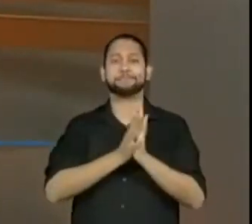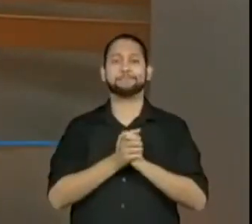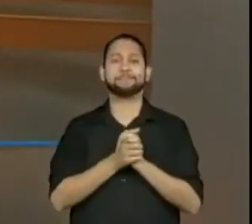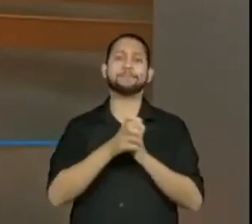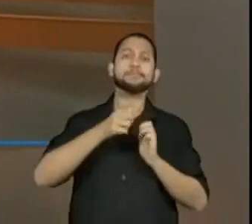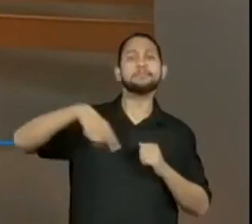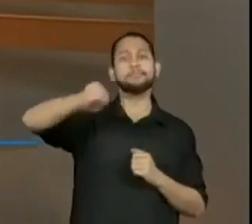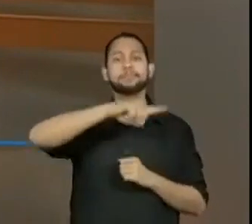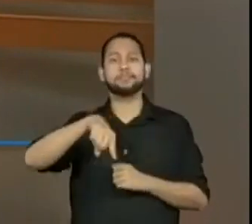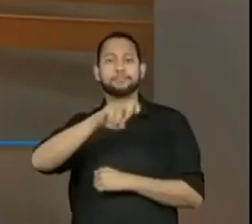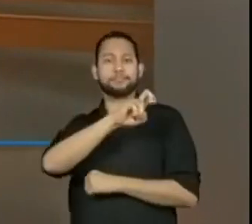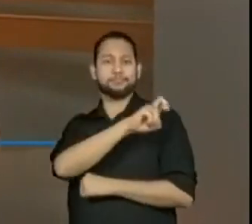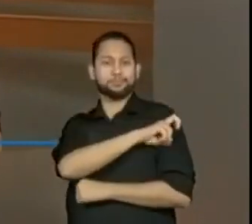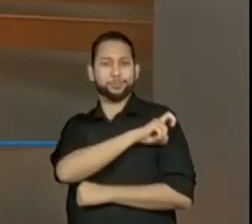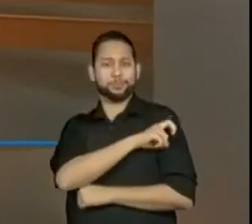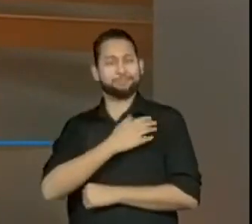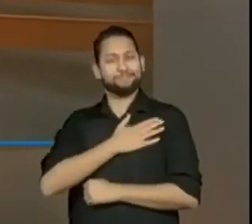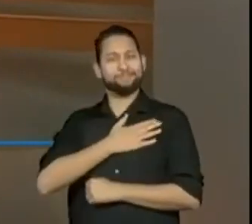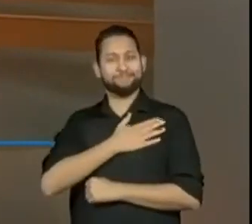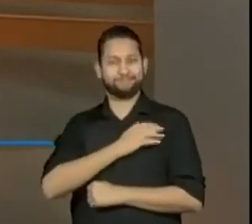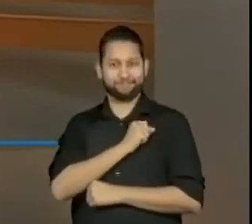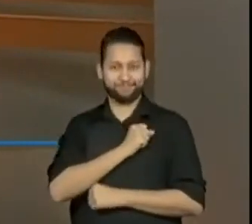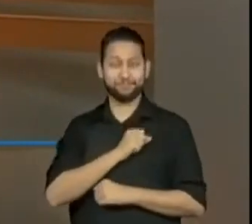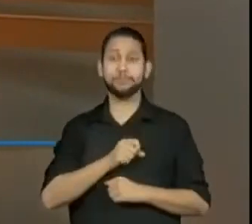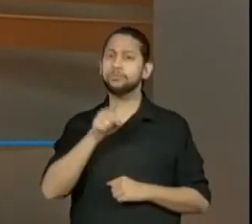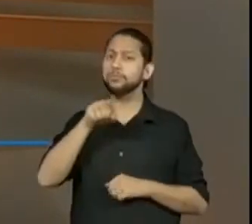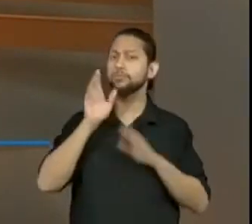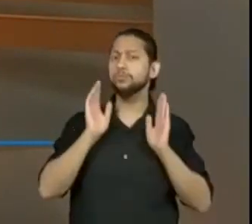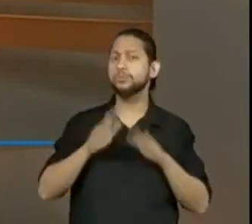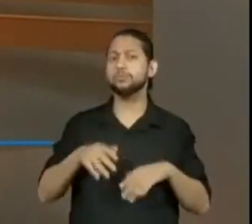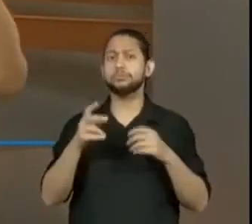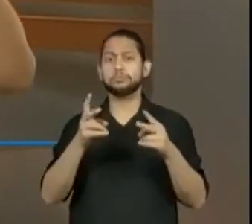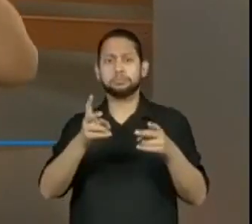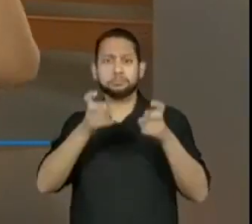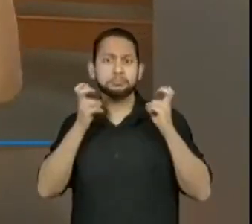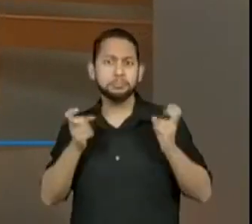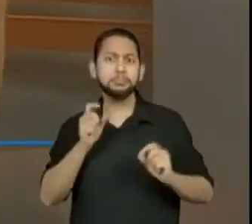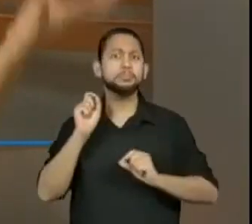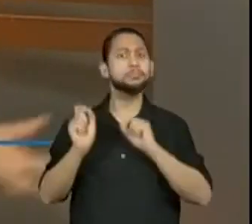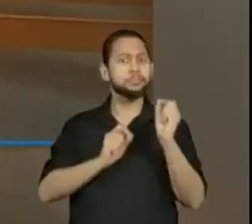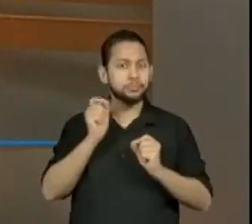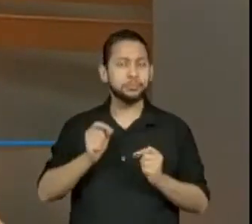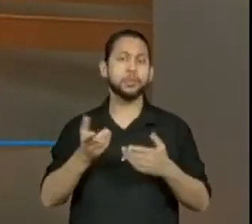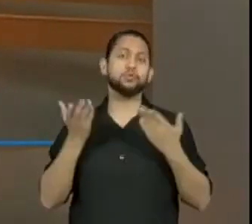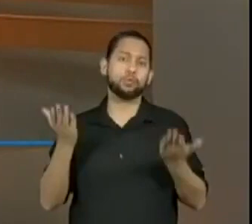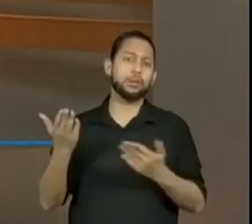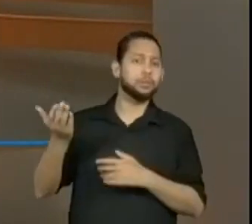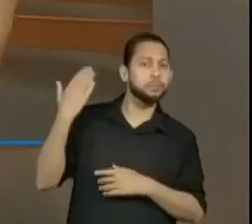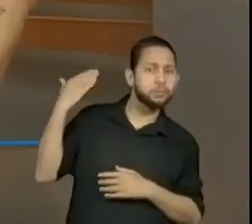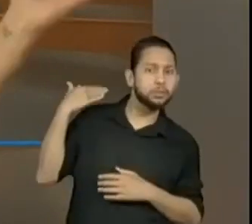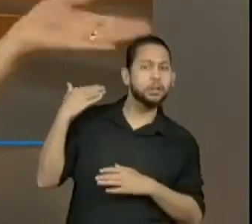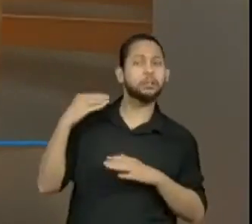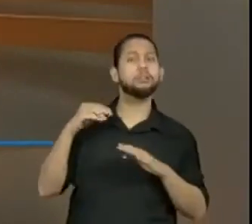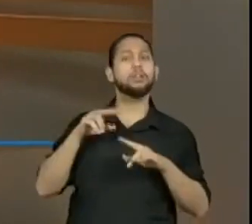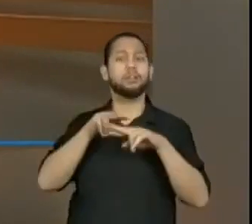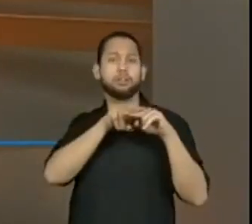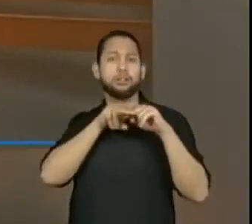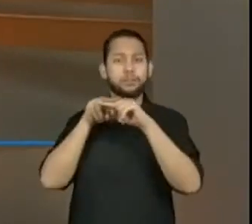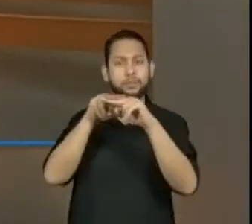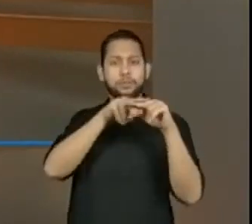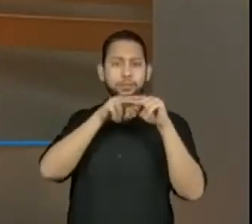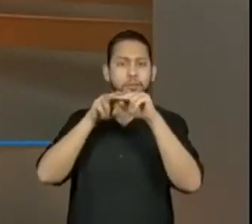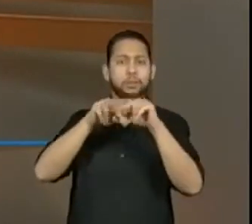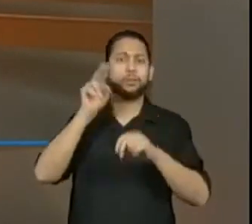Galerinha do quinto ano do meu coração, vocês já perceberam, né? A gente teve as nossas aulas de recuperação a semana passada,